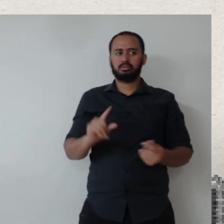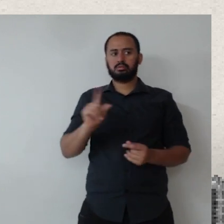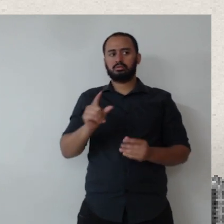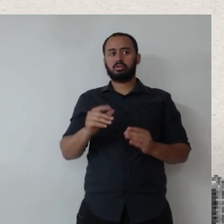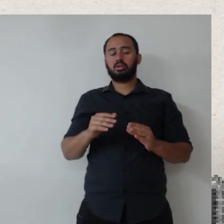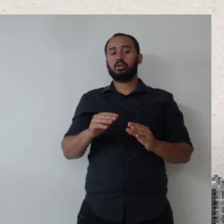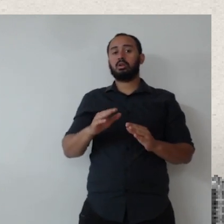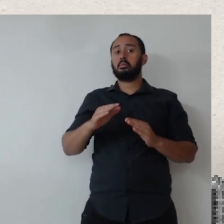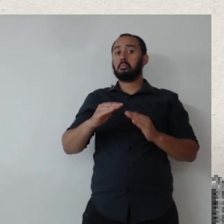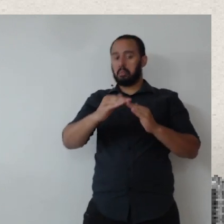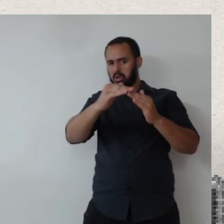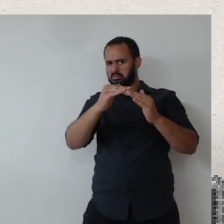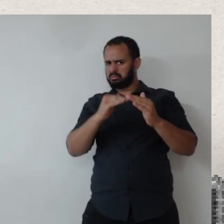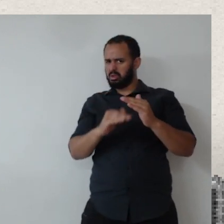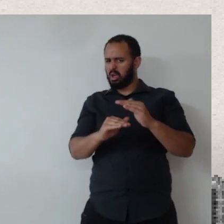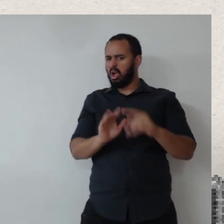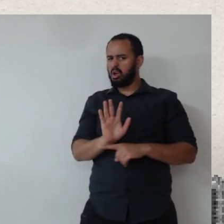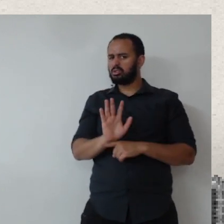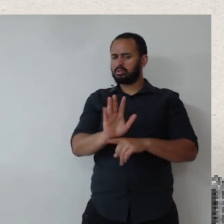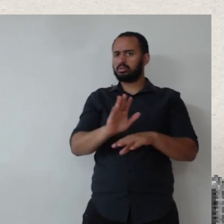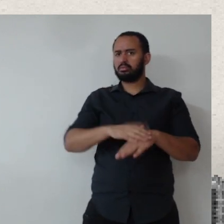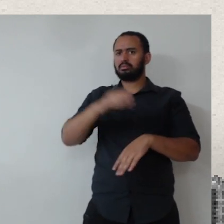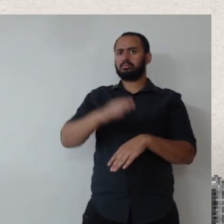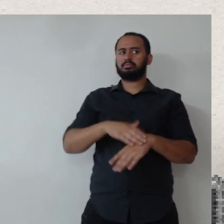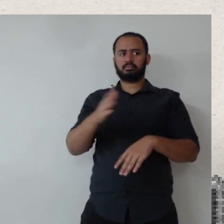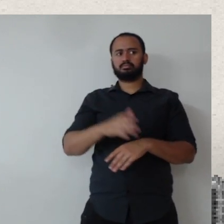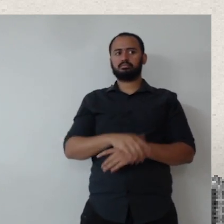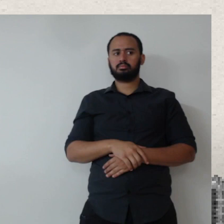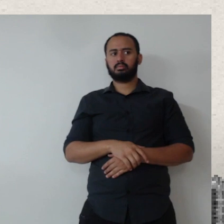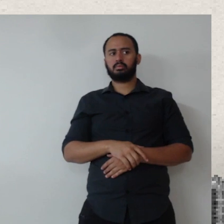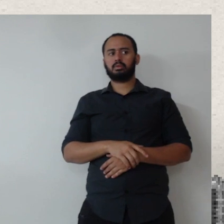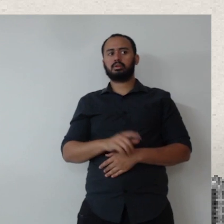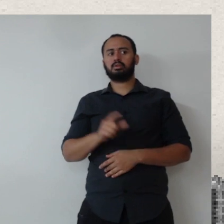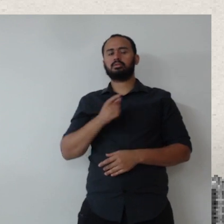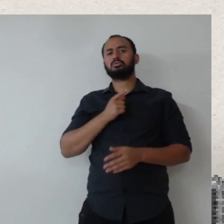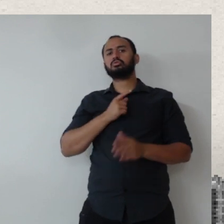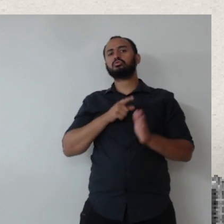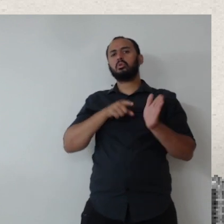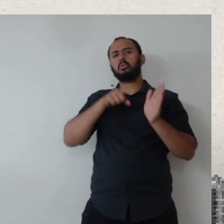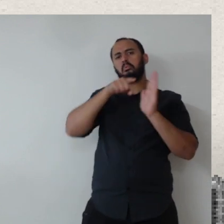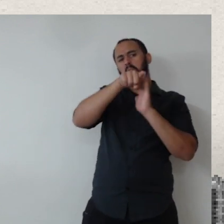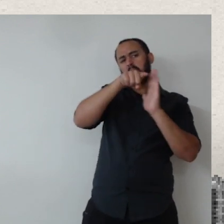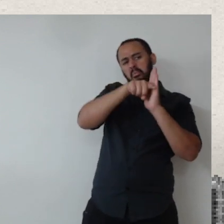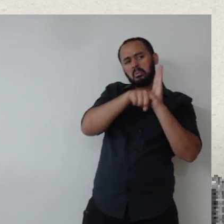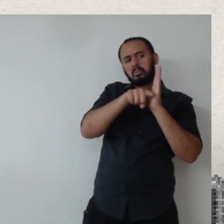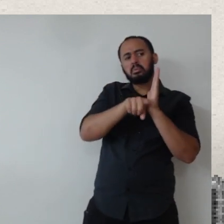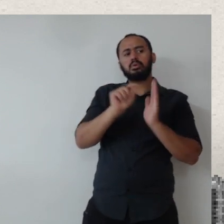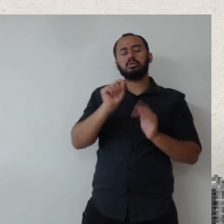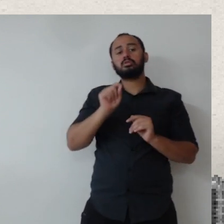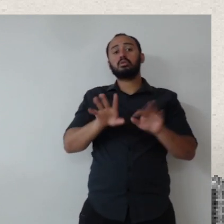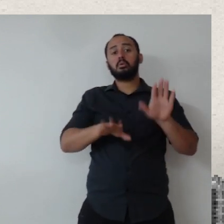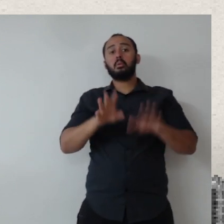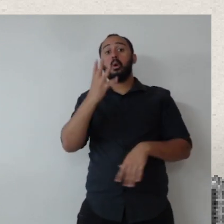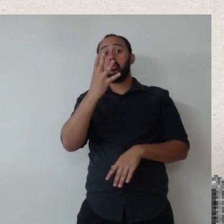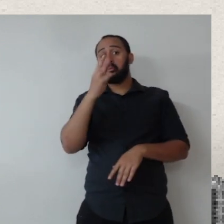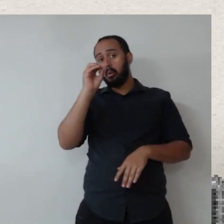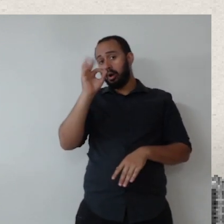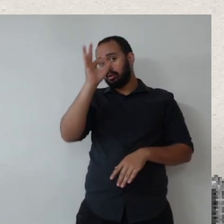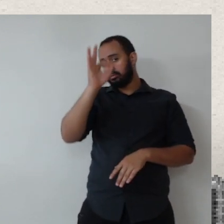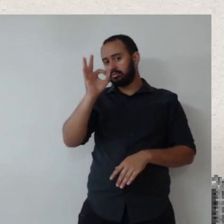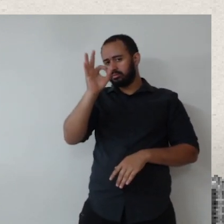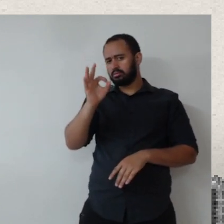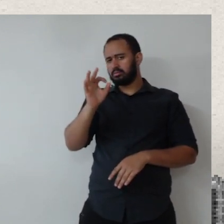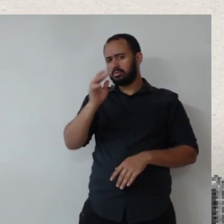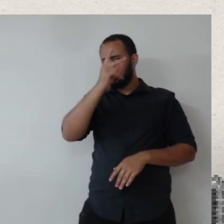intermediário, acho que ajuda muito, a gente teve agora um programa lá de, um questionário de qualidade de vida que 40% do corpo